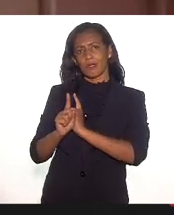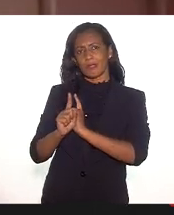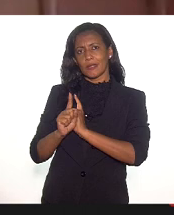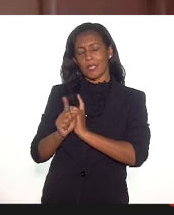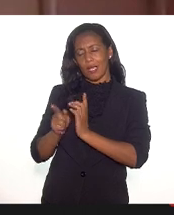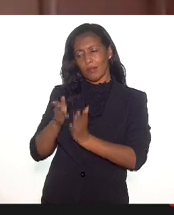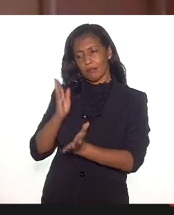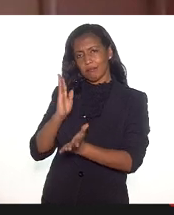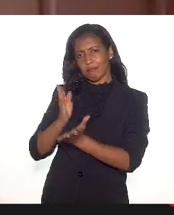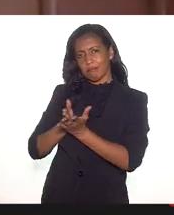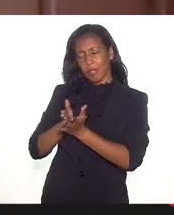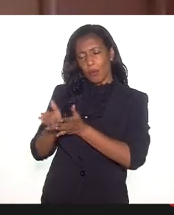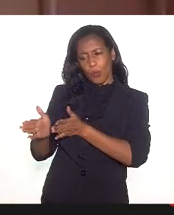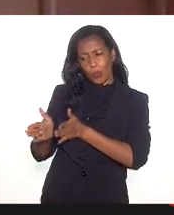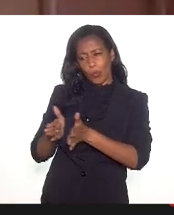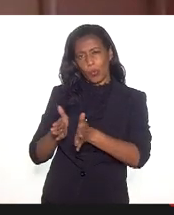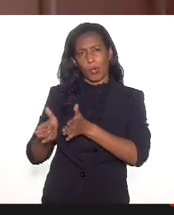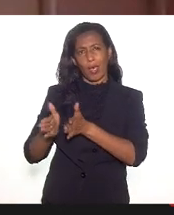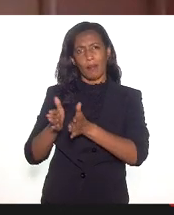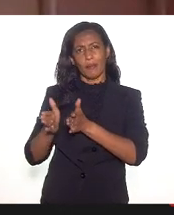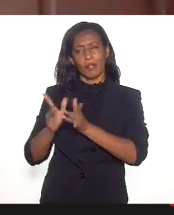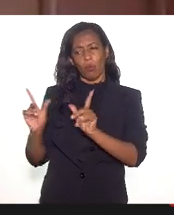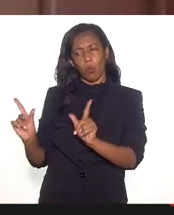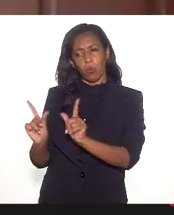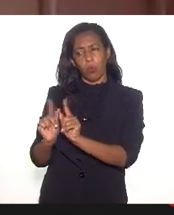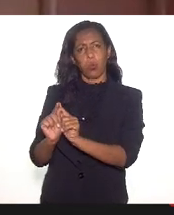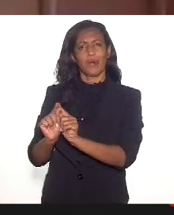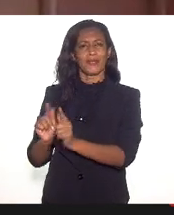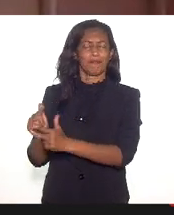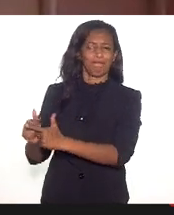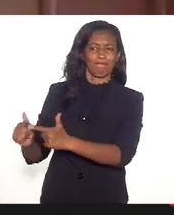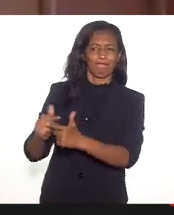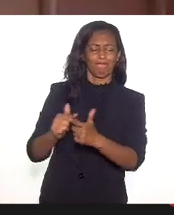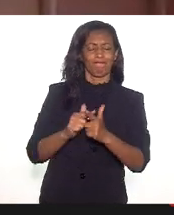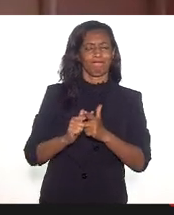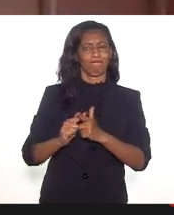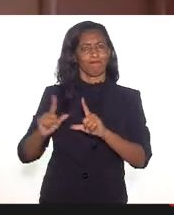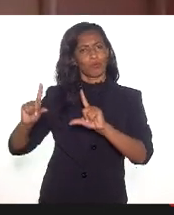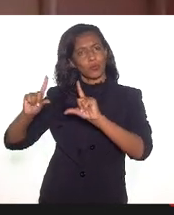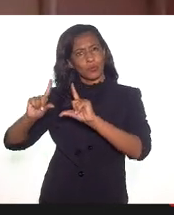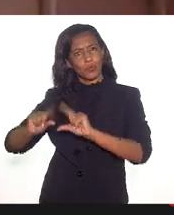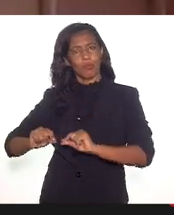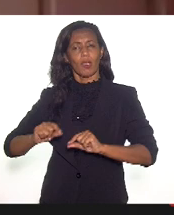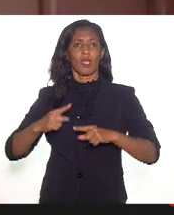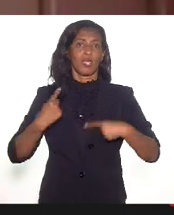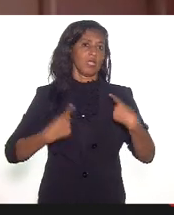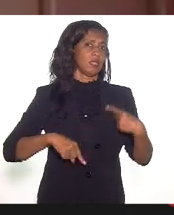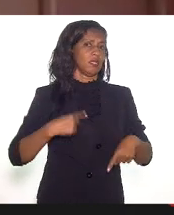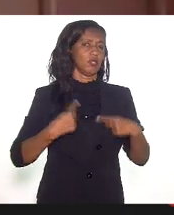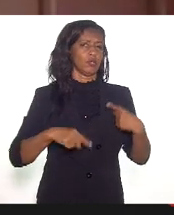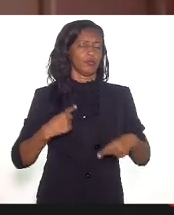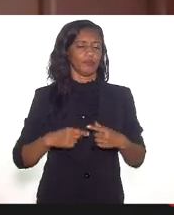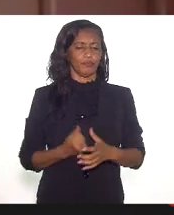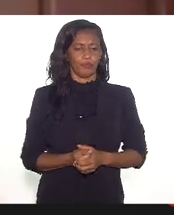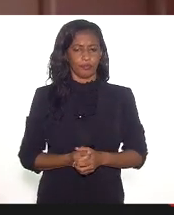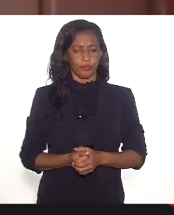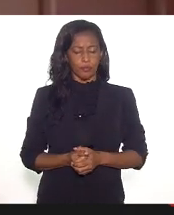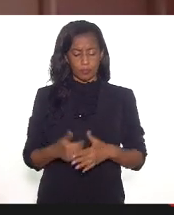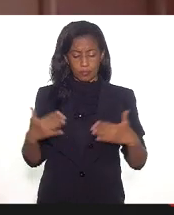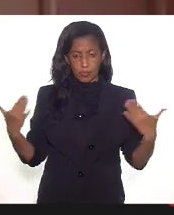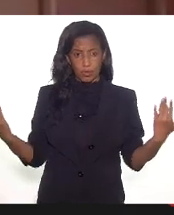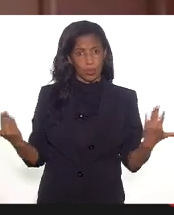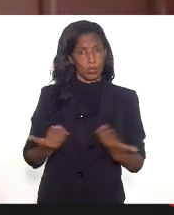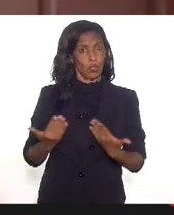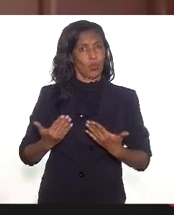para diminuir esses impactos, reduzir danos, discutir as políticas que atualmente